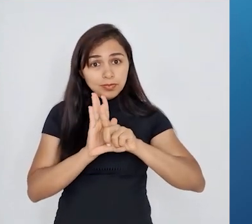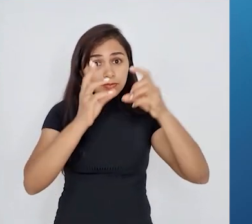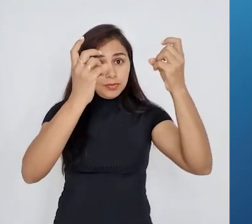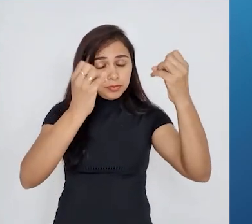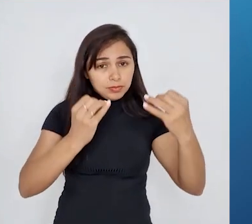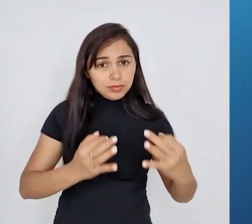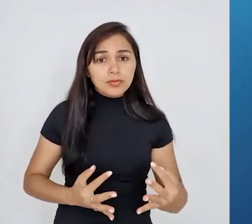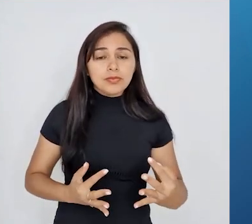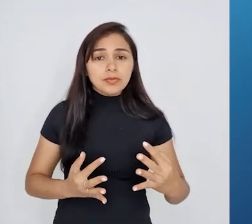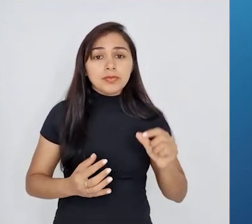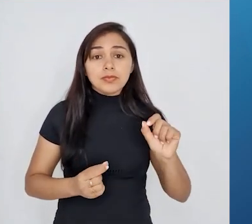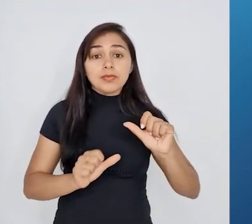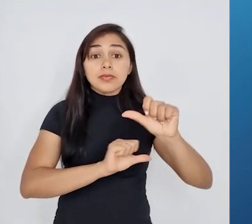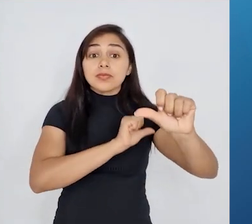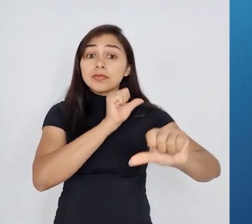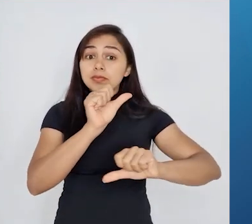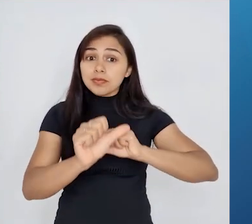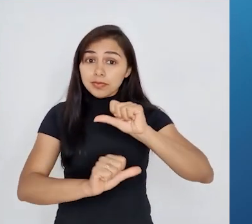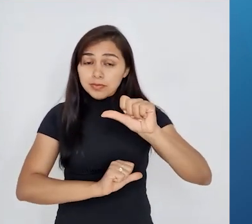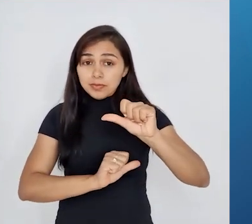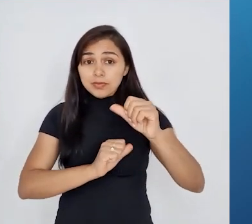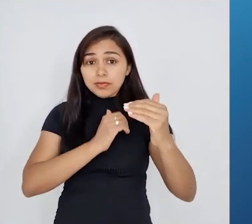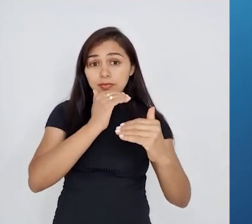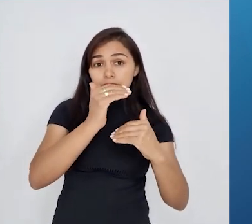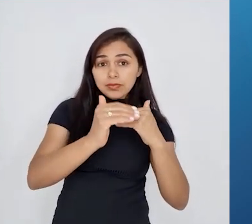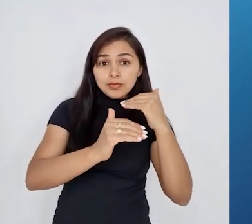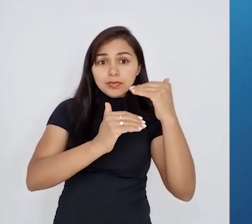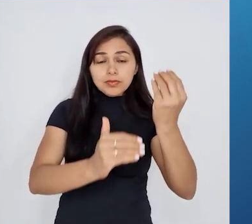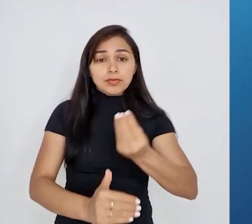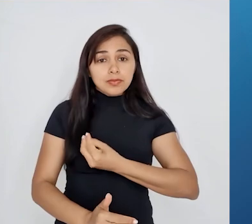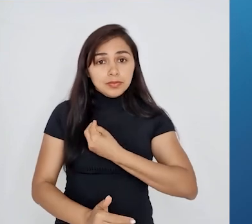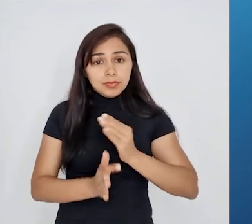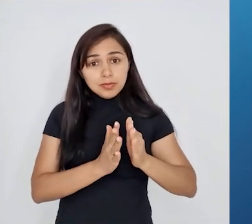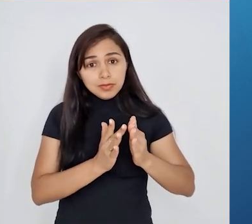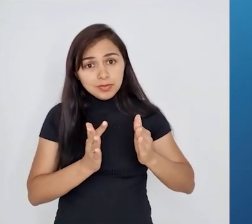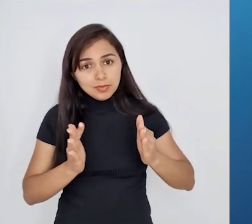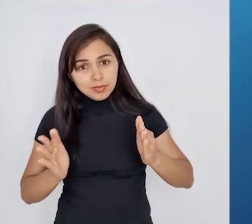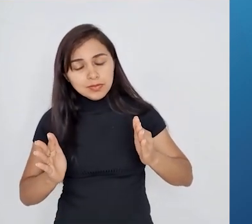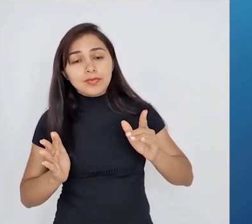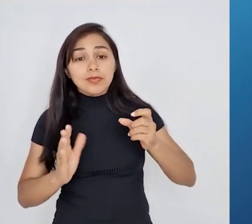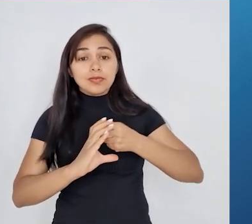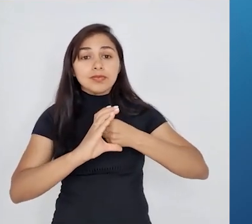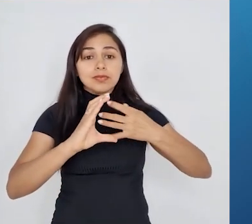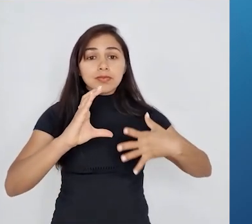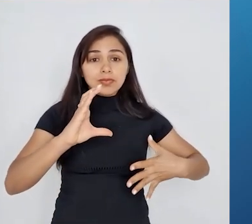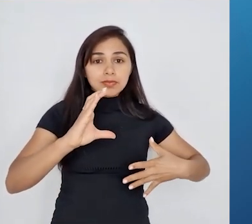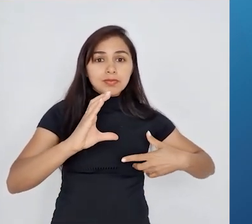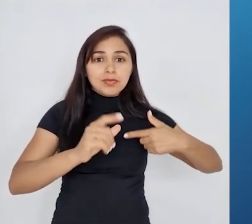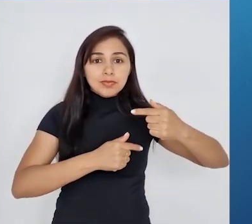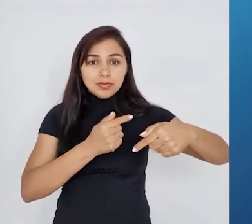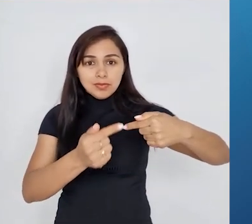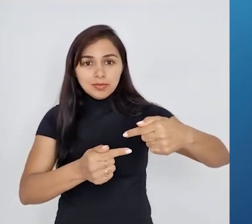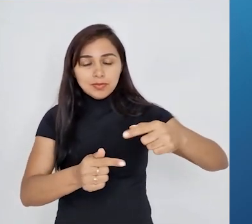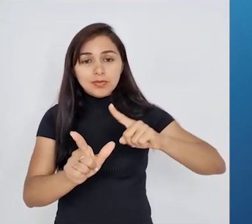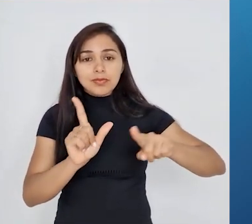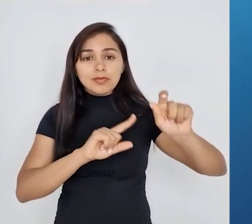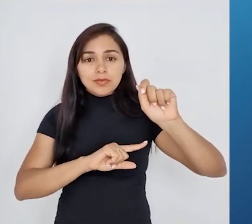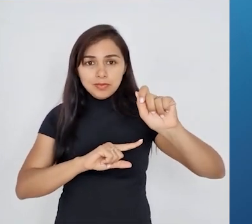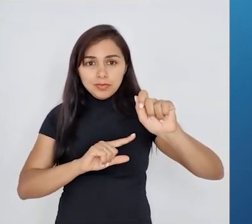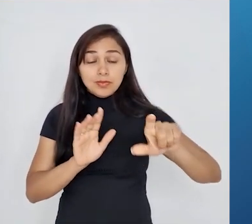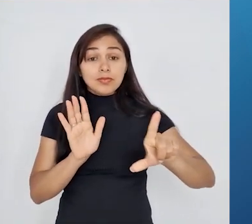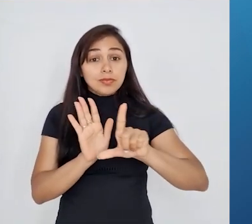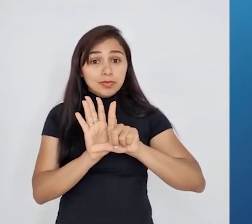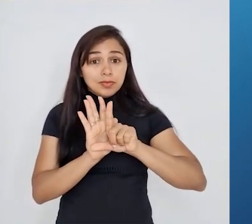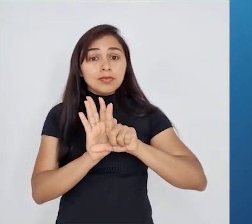que as mudanças desenvolvidas durante a vida são passadas para os descendentes? Letra A, lei da seleção